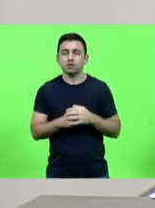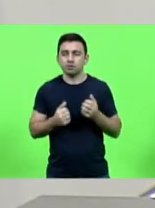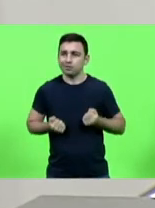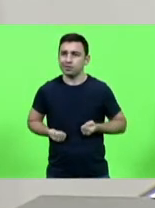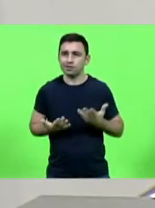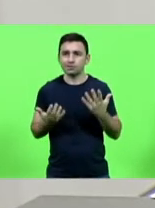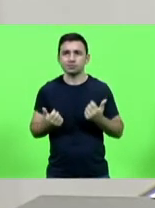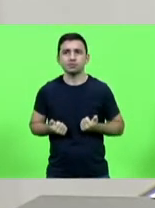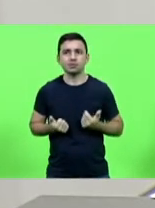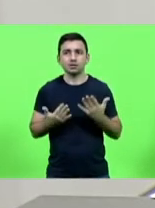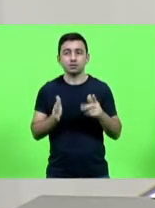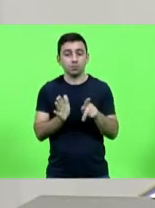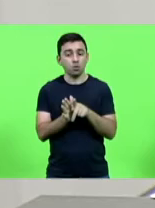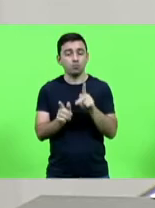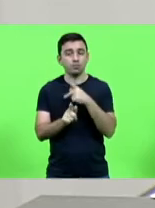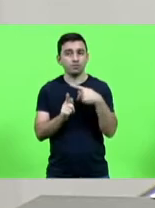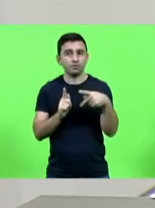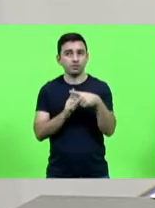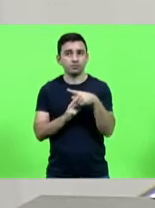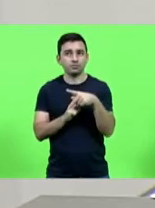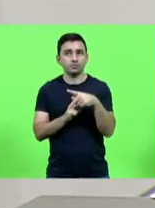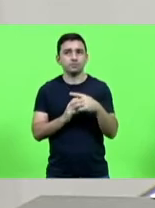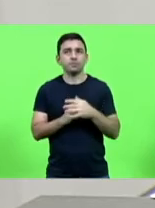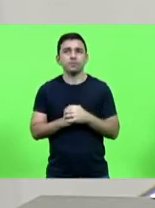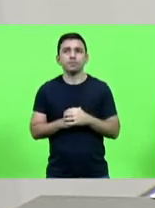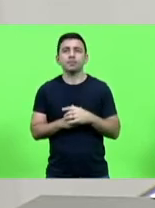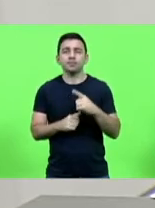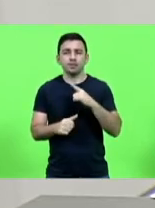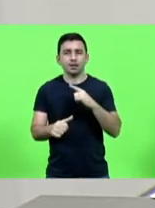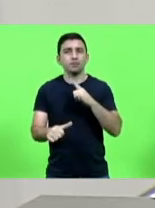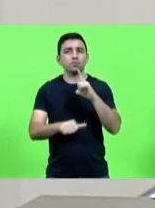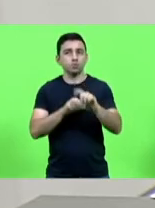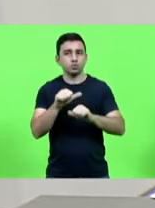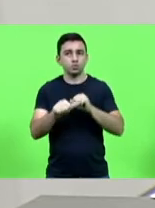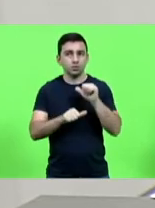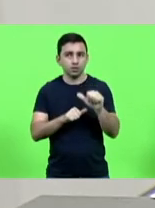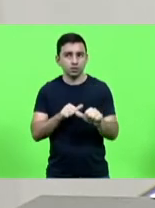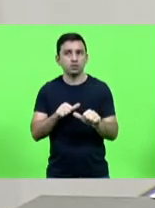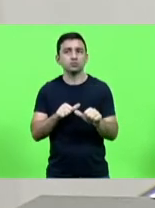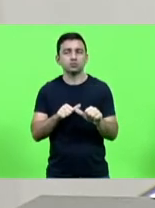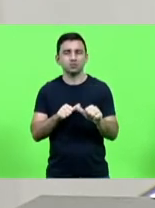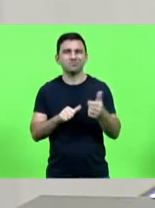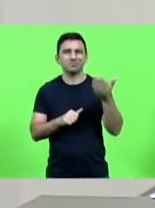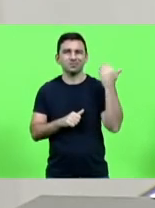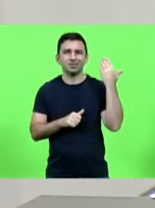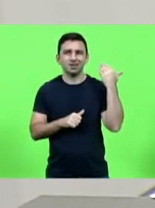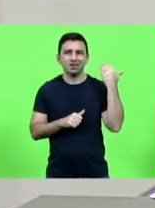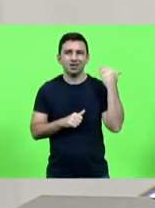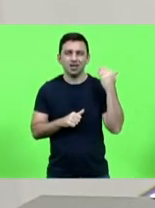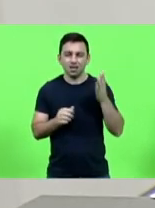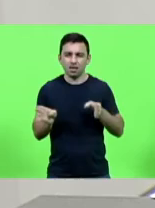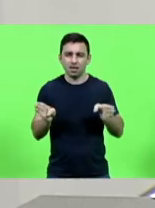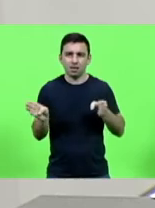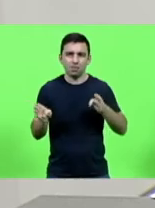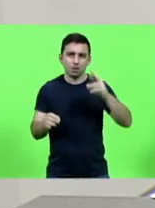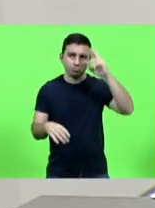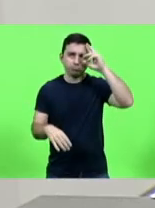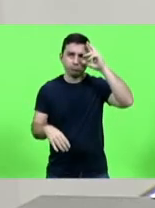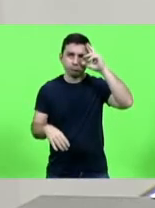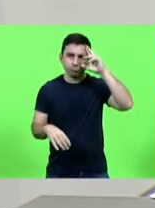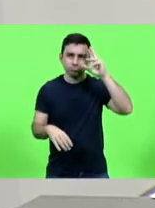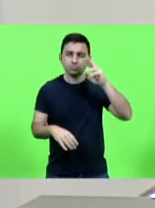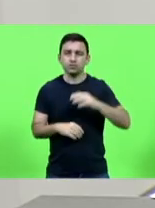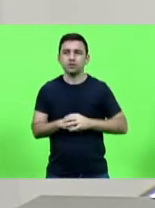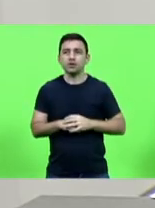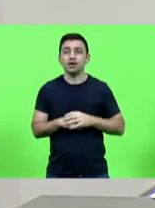da Previdência nós tivemos uma mudança ali atrás inclusive na época do governador Colombo quando